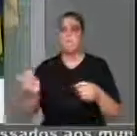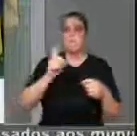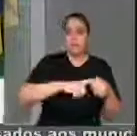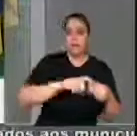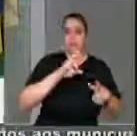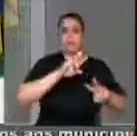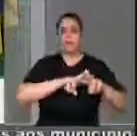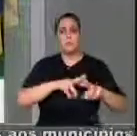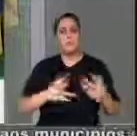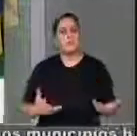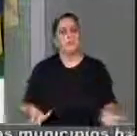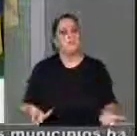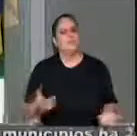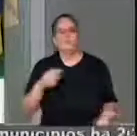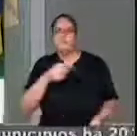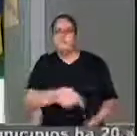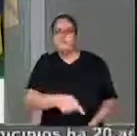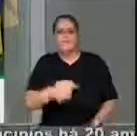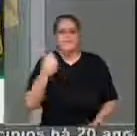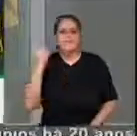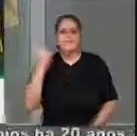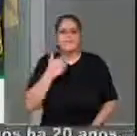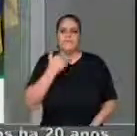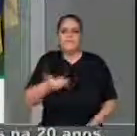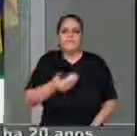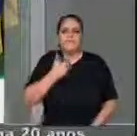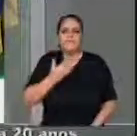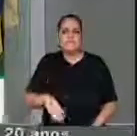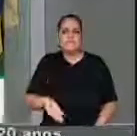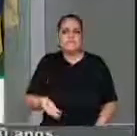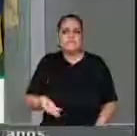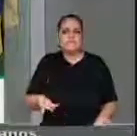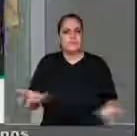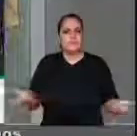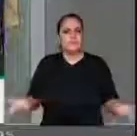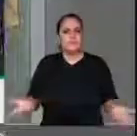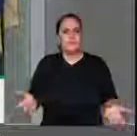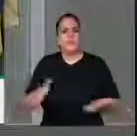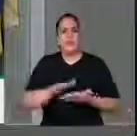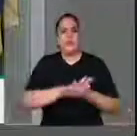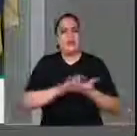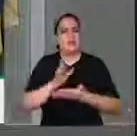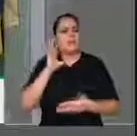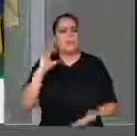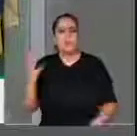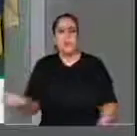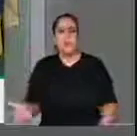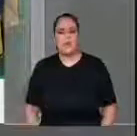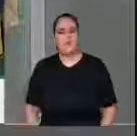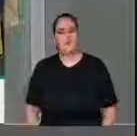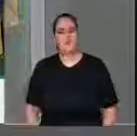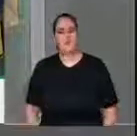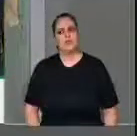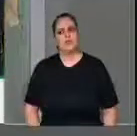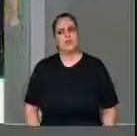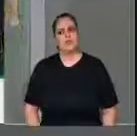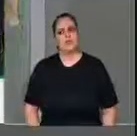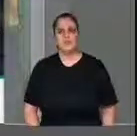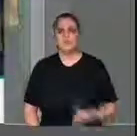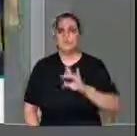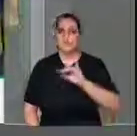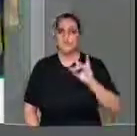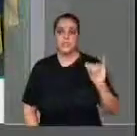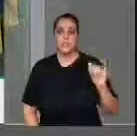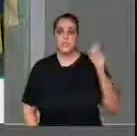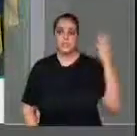esse sistema não está funcionando. Eu dizia ainda há pouco a uma rádio de grande audiência de Minas